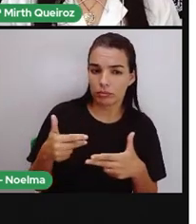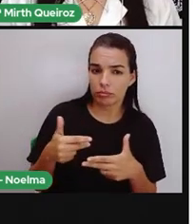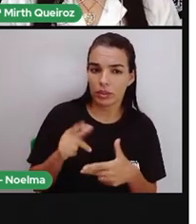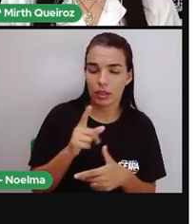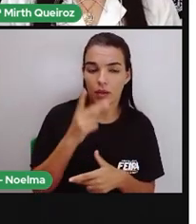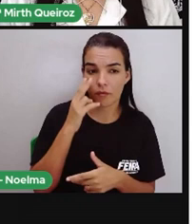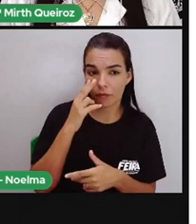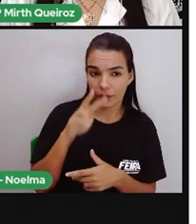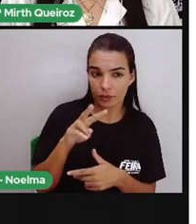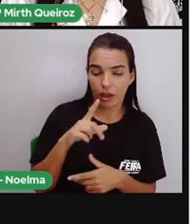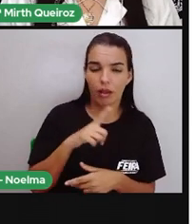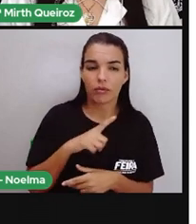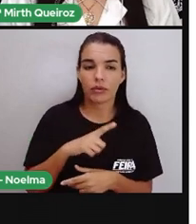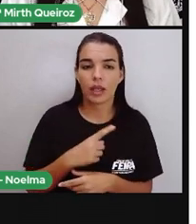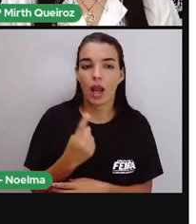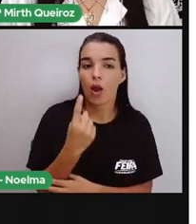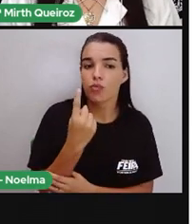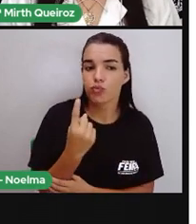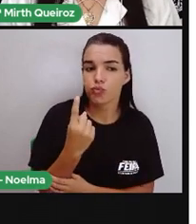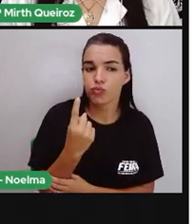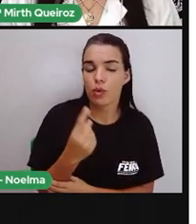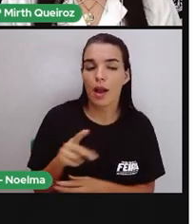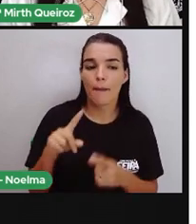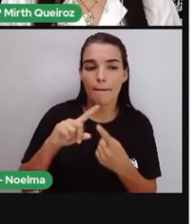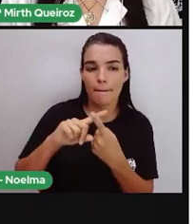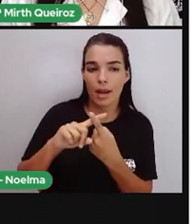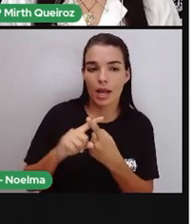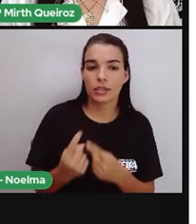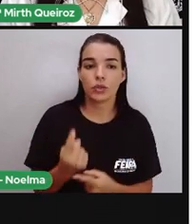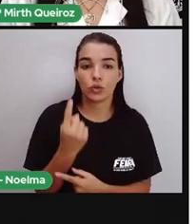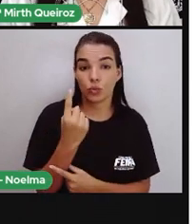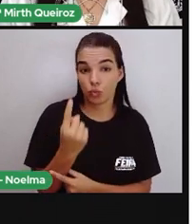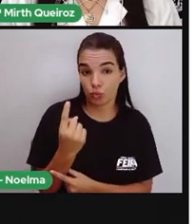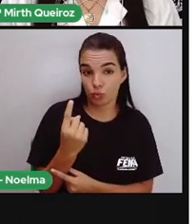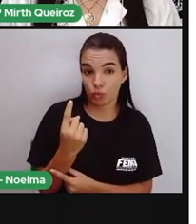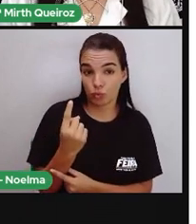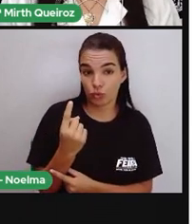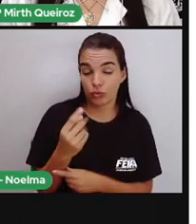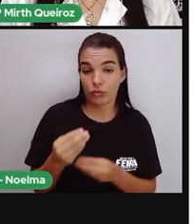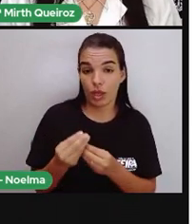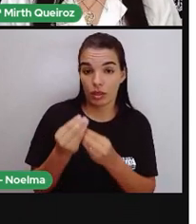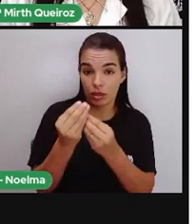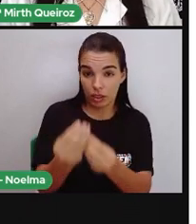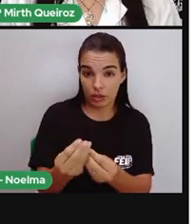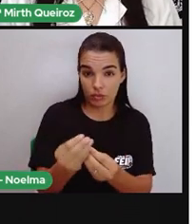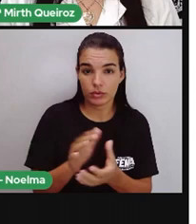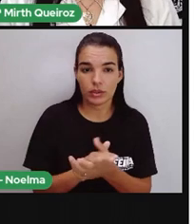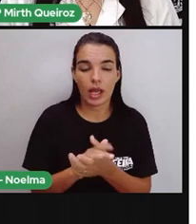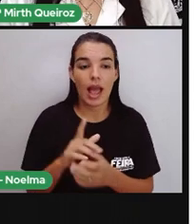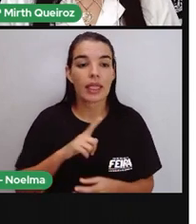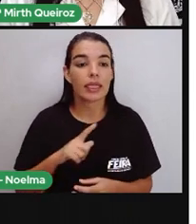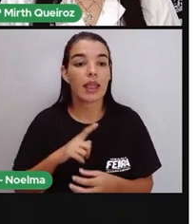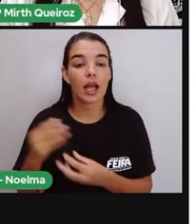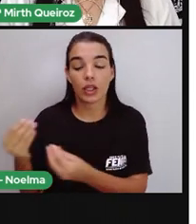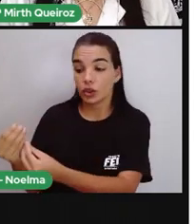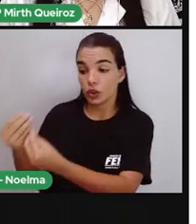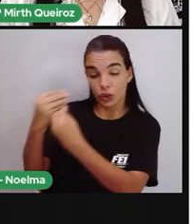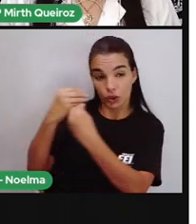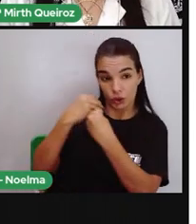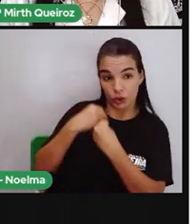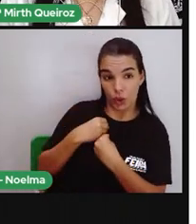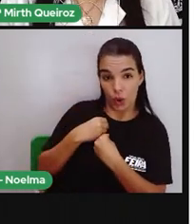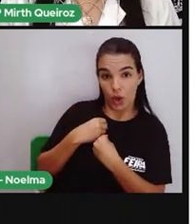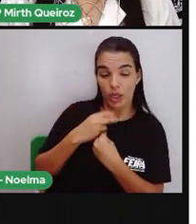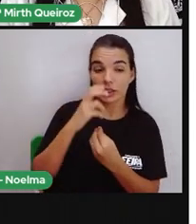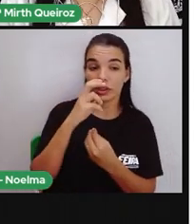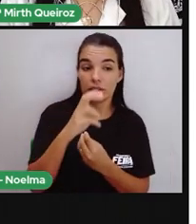1 real mais 1 real. Que dá quanto, gente? 2 reais. O troco recebido por Luana,